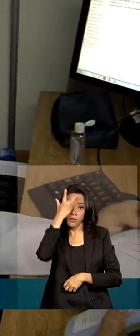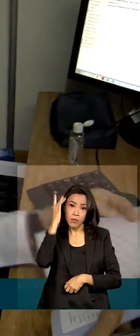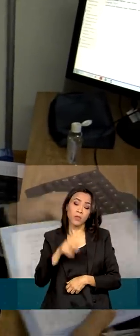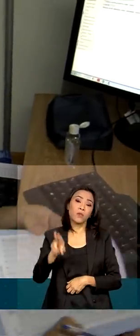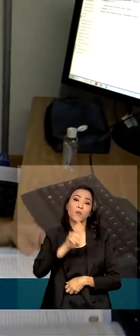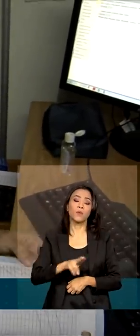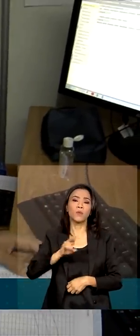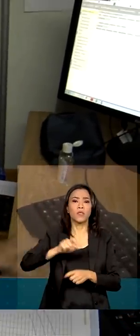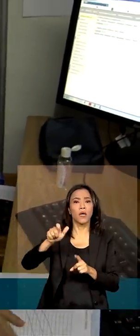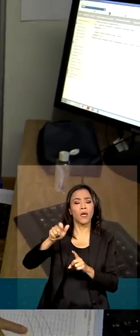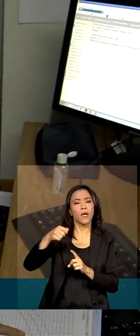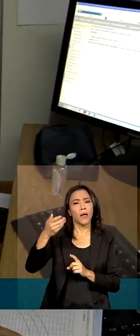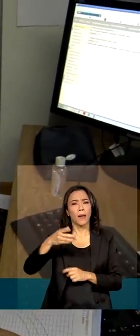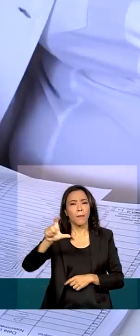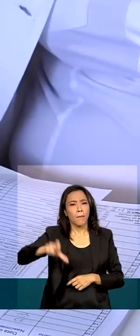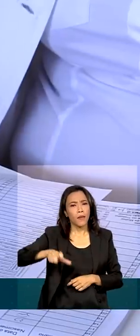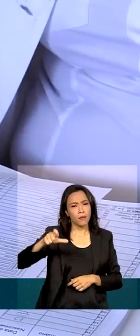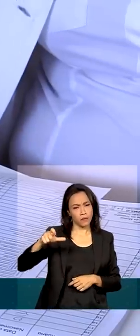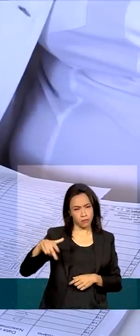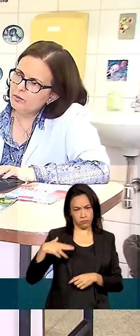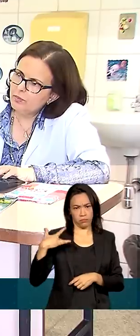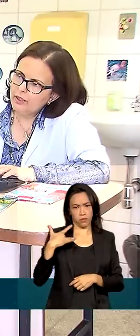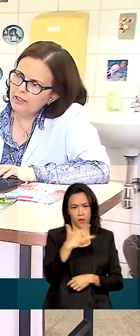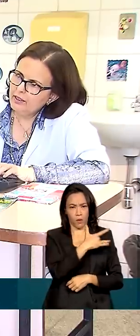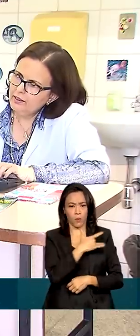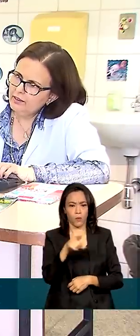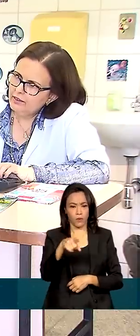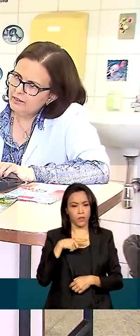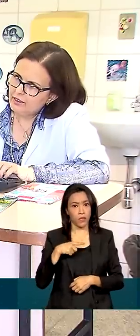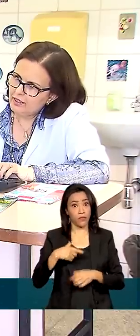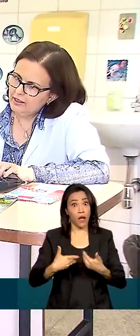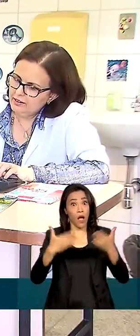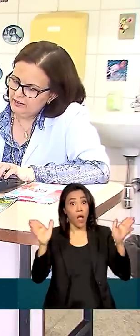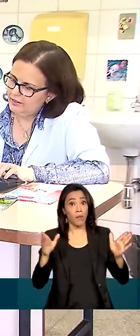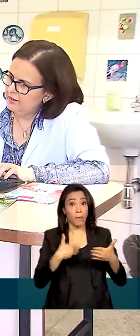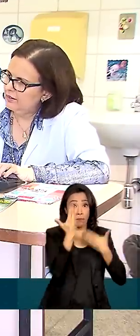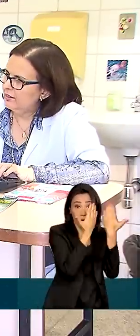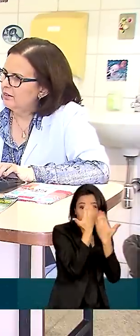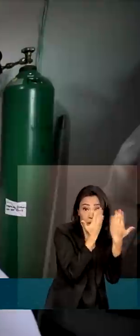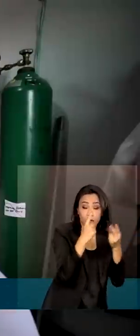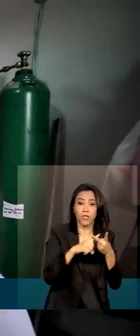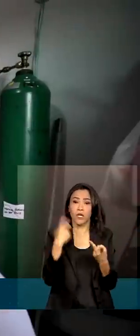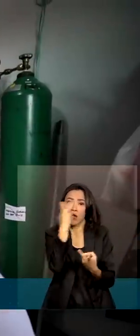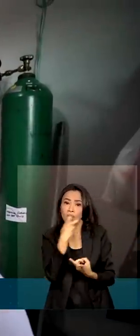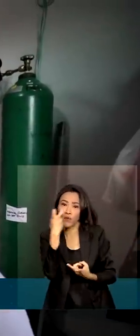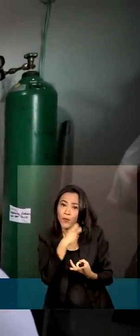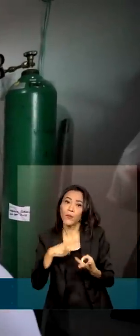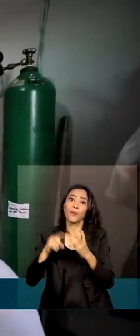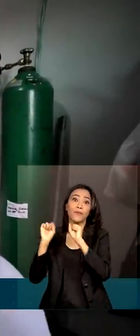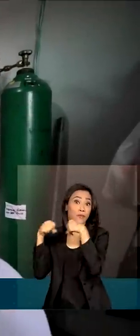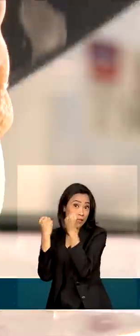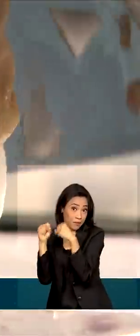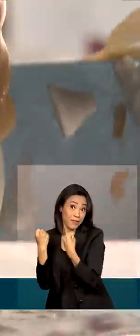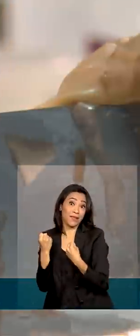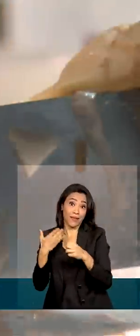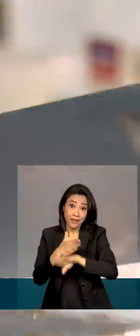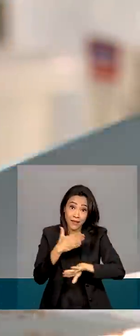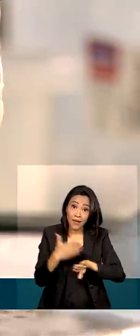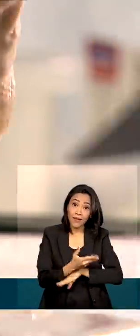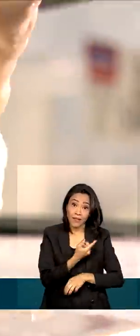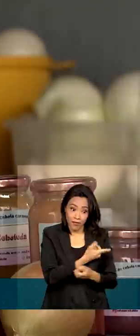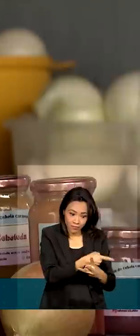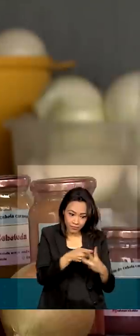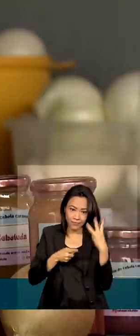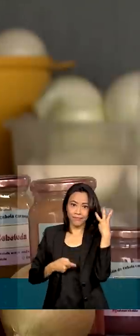a ter acesso a mais consultas de especialidades como psicologia, fonoaudiologia e fisioterapia. E outra